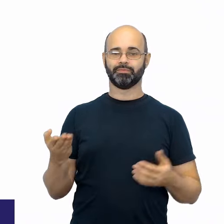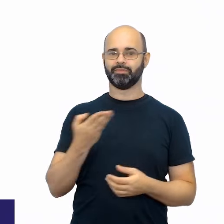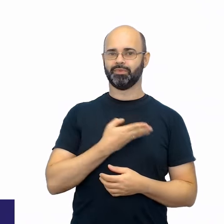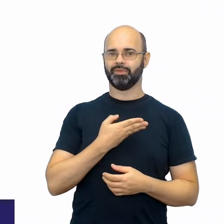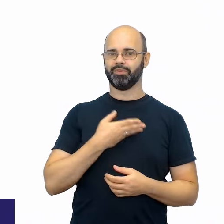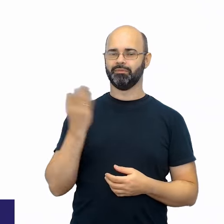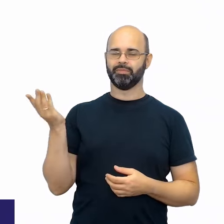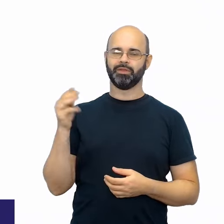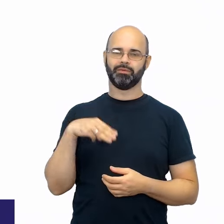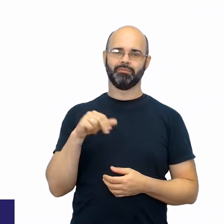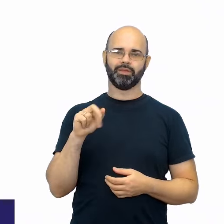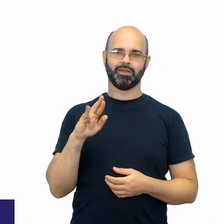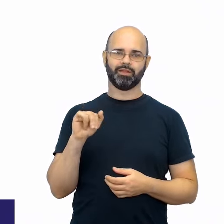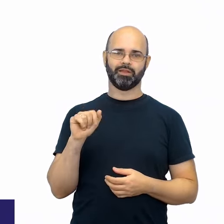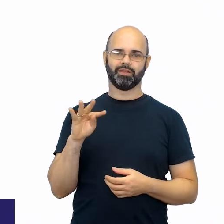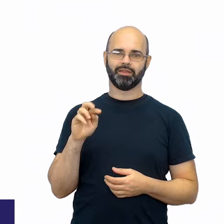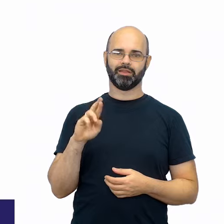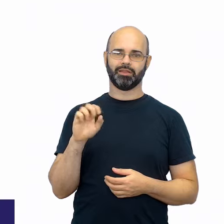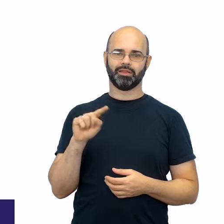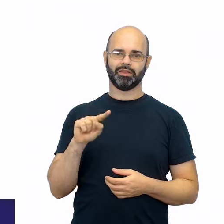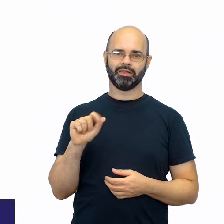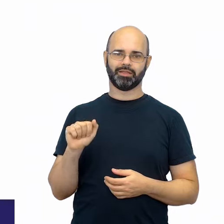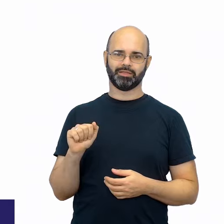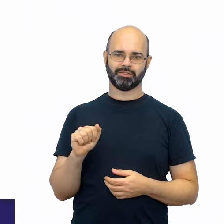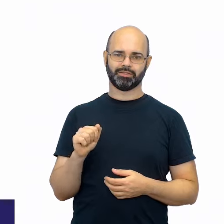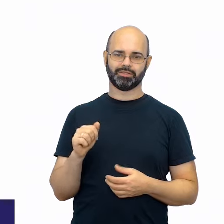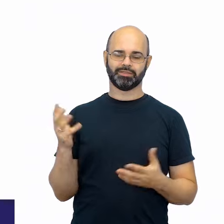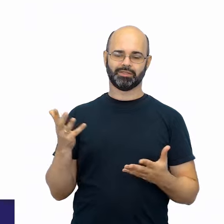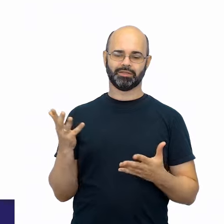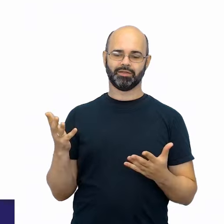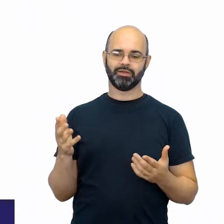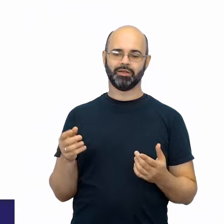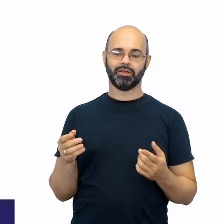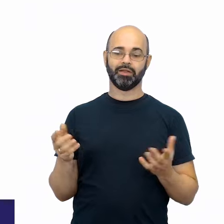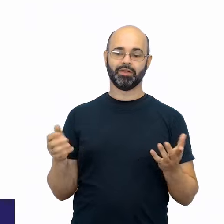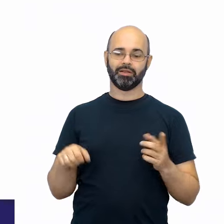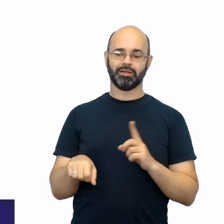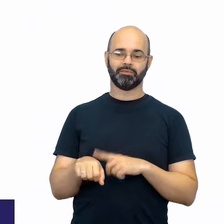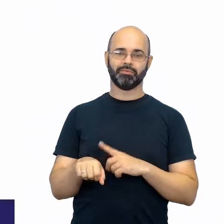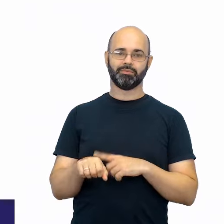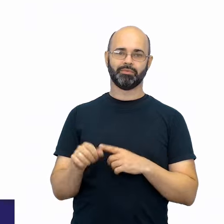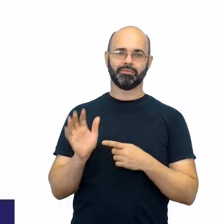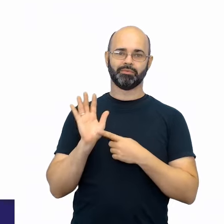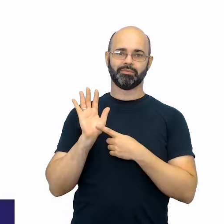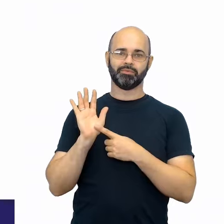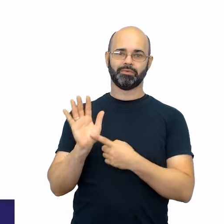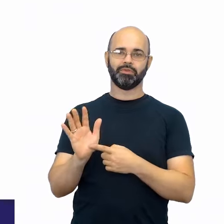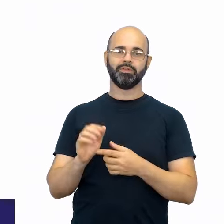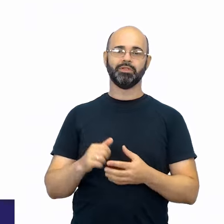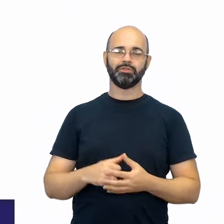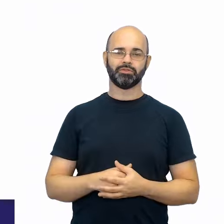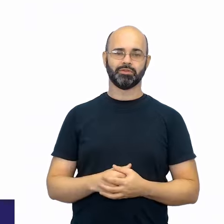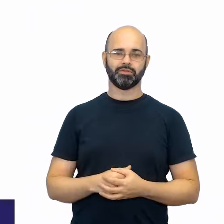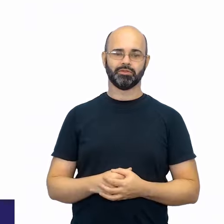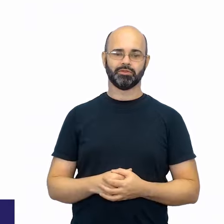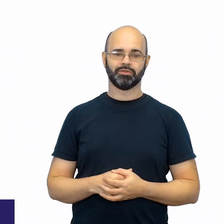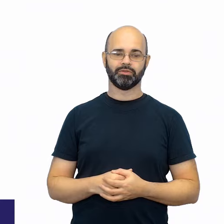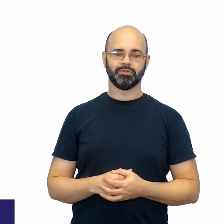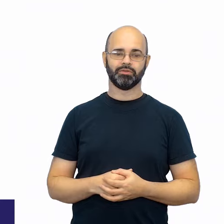Tereza para fazer esses dois momentos. Vamos? Vamos lá, Kátia.